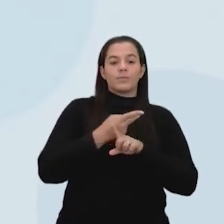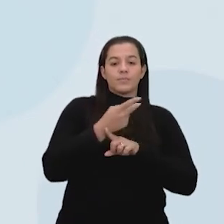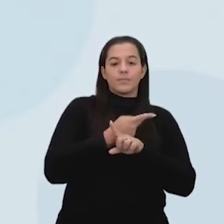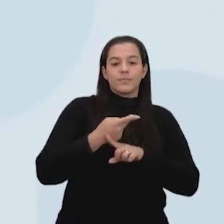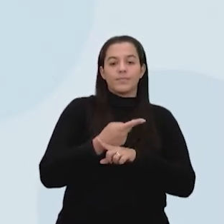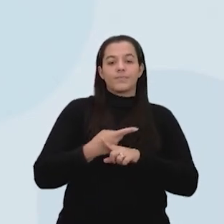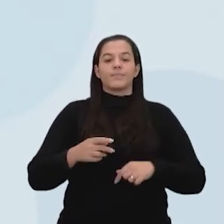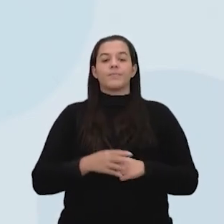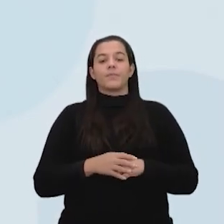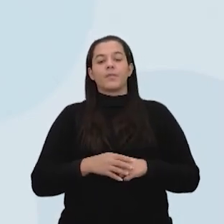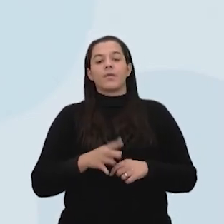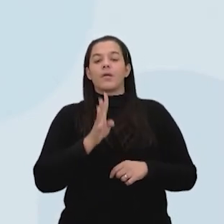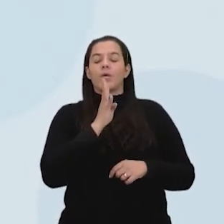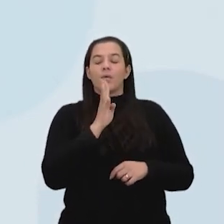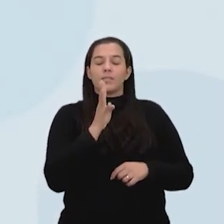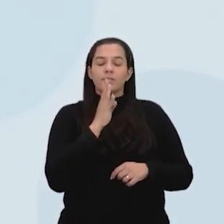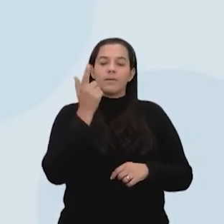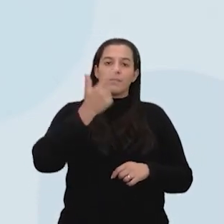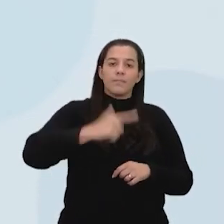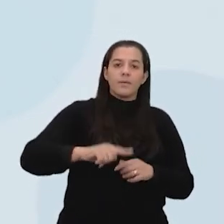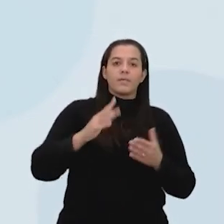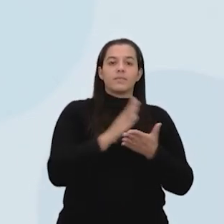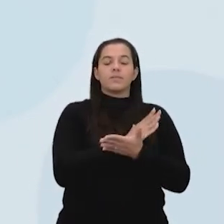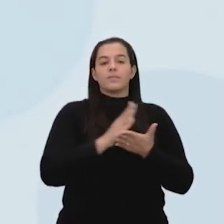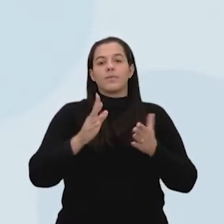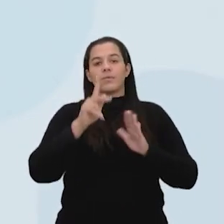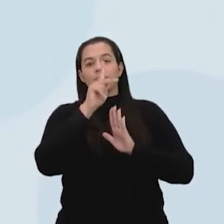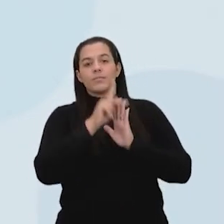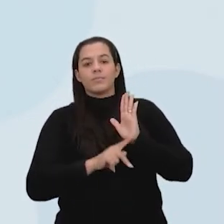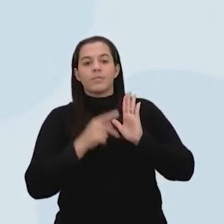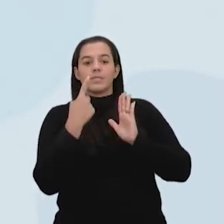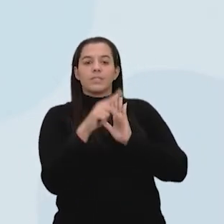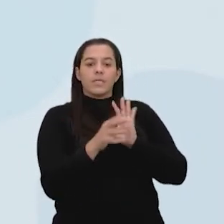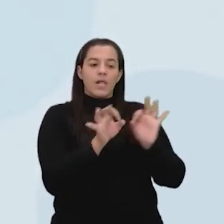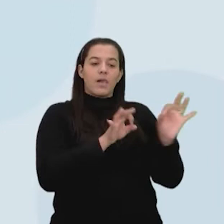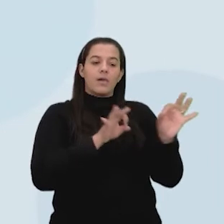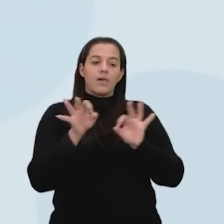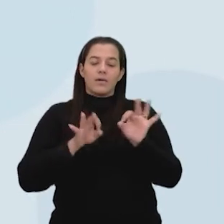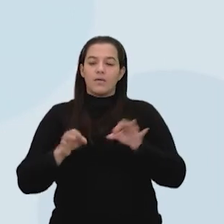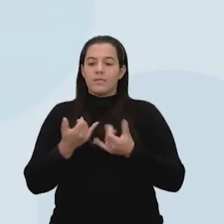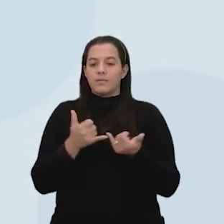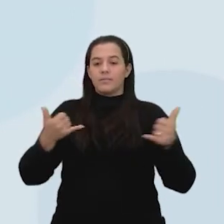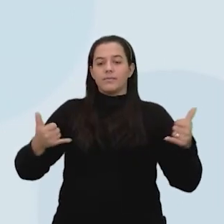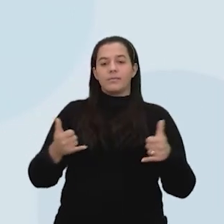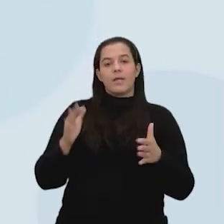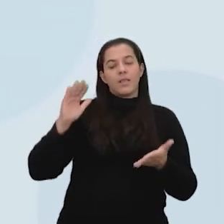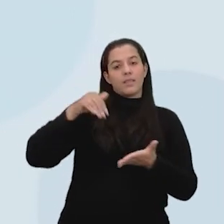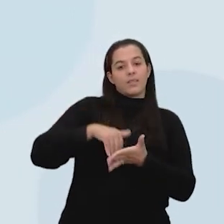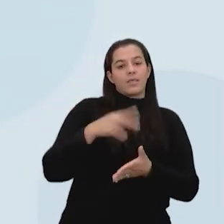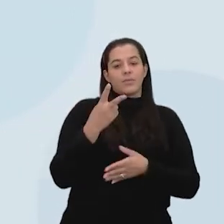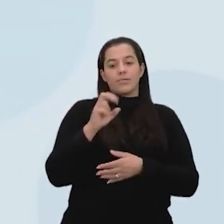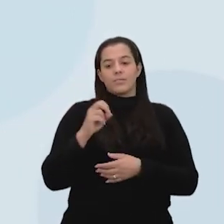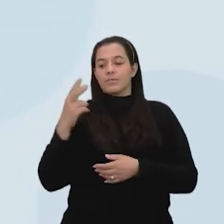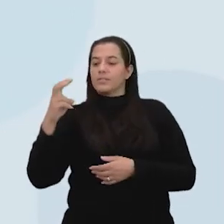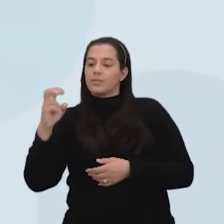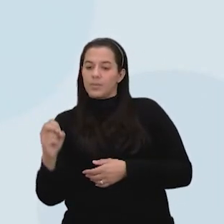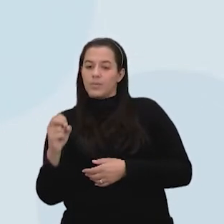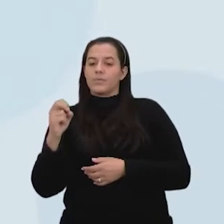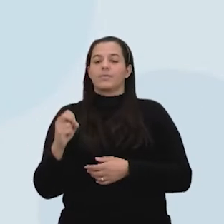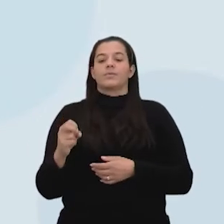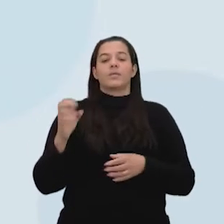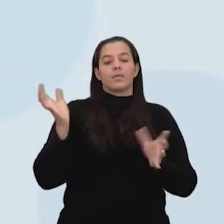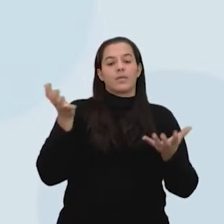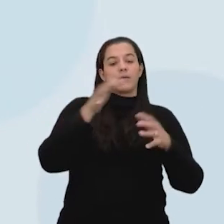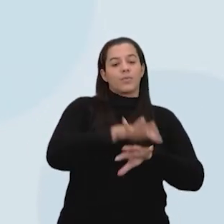energéticas, conhecer aí alguns planos aí de planos nacional de energia até 2050, onde tem a